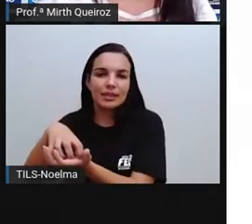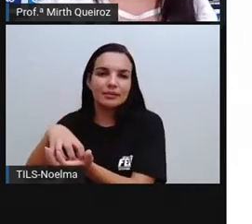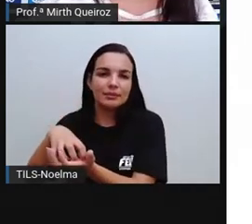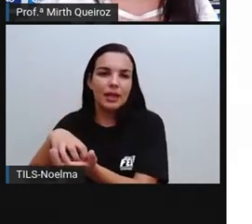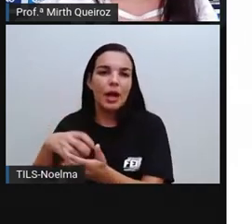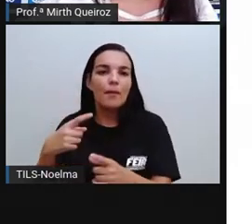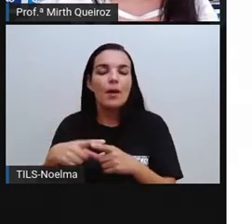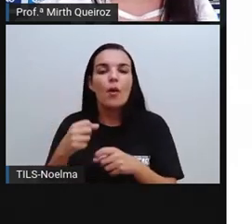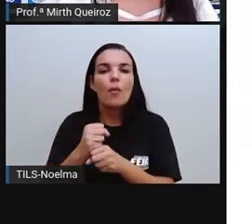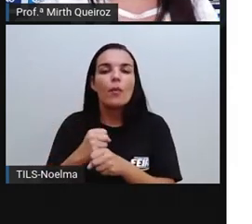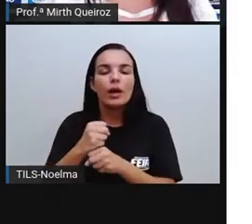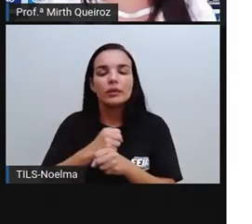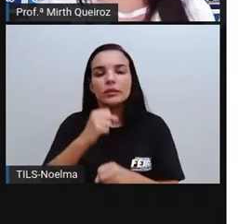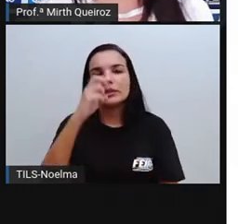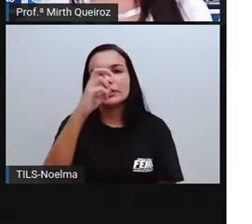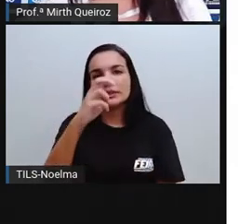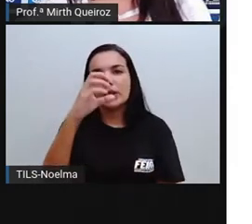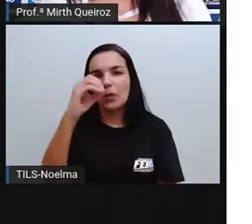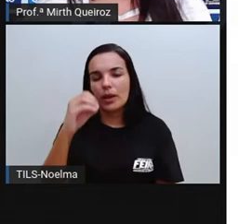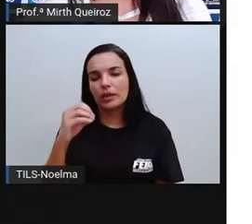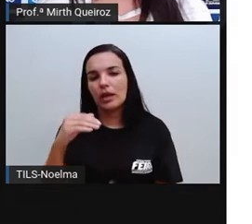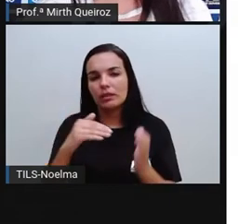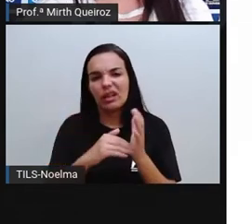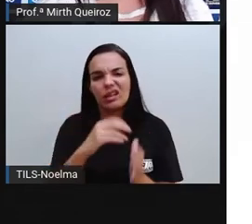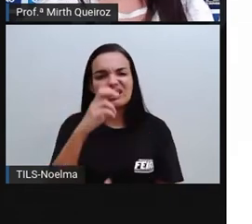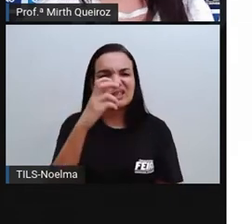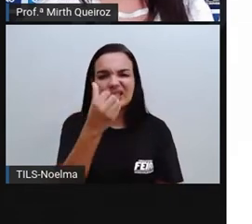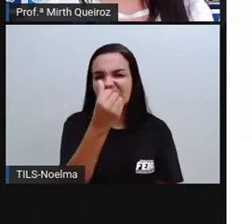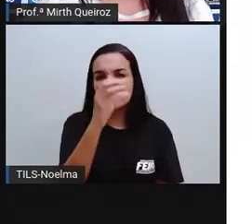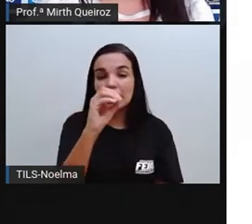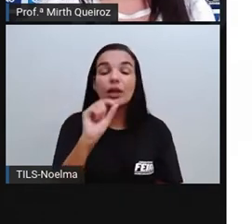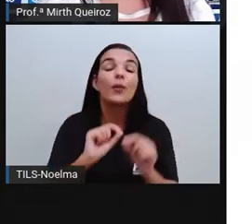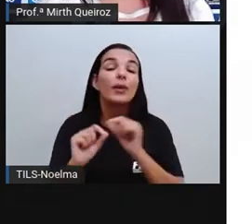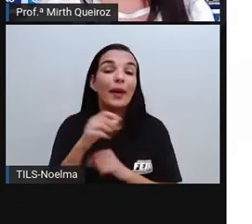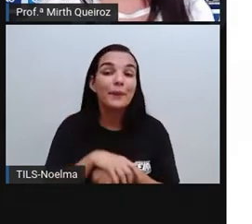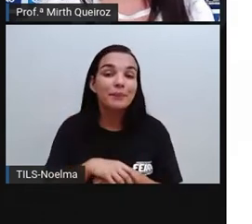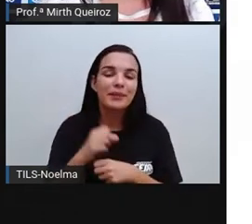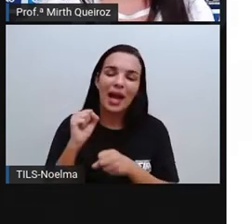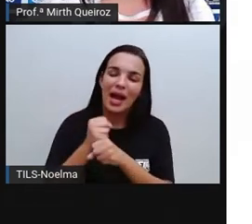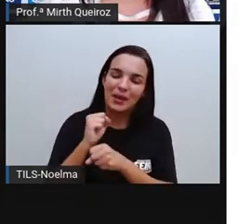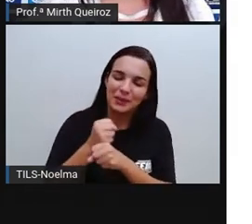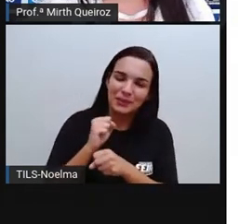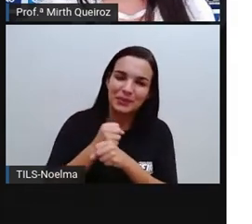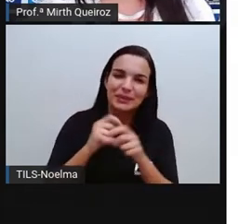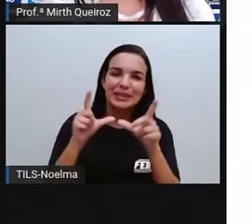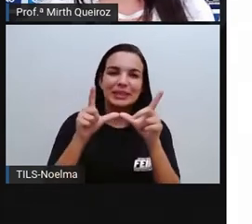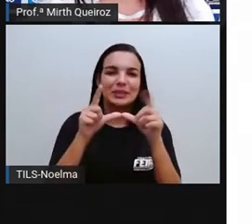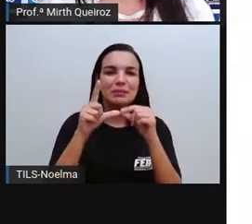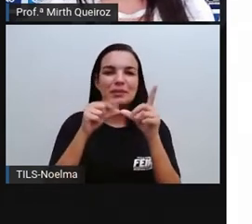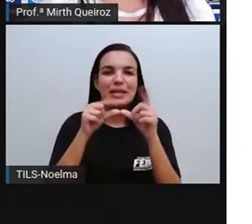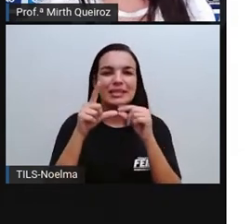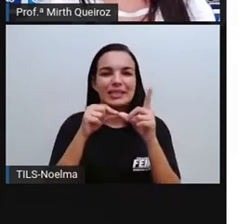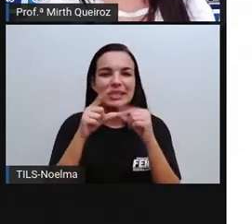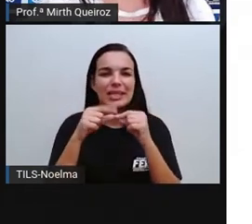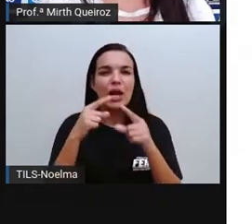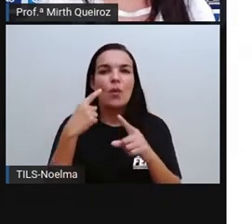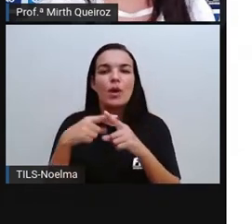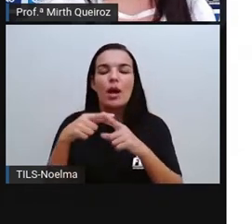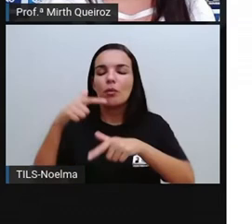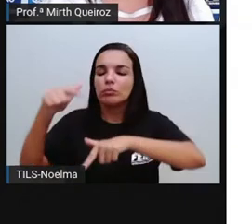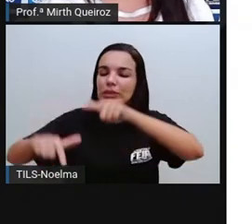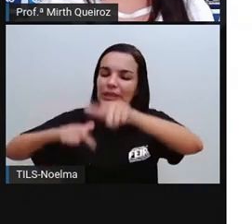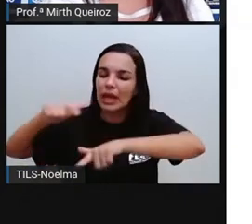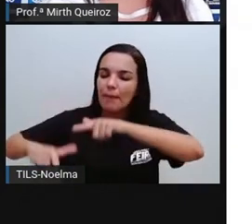na década de 50 para a década de 60. Com o quê? A construção de Brasília, onde teve